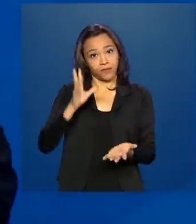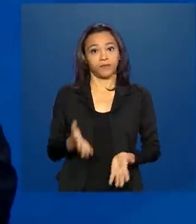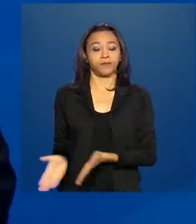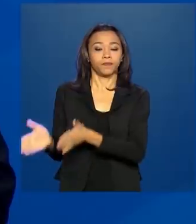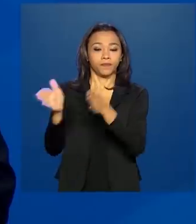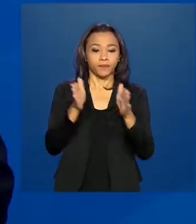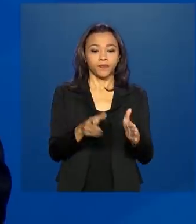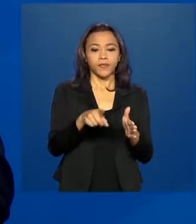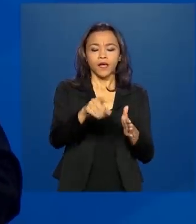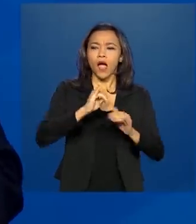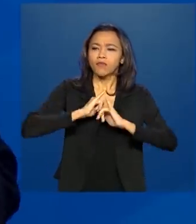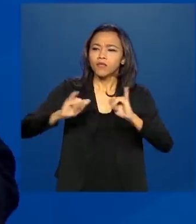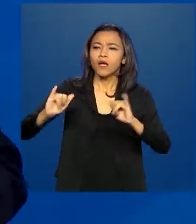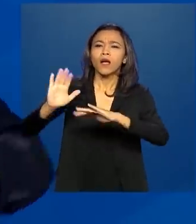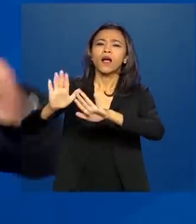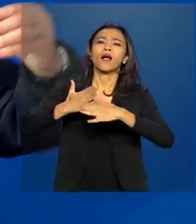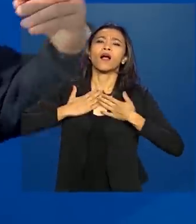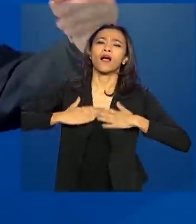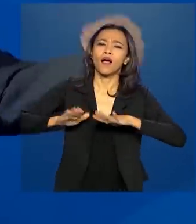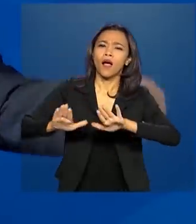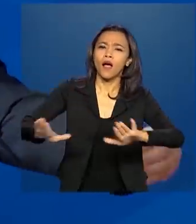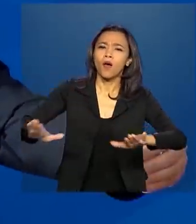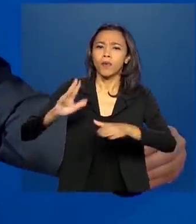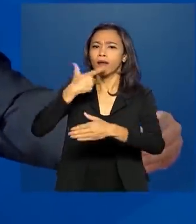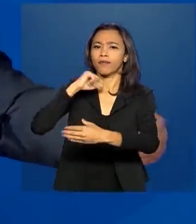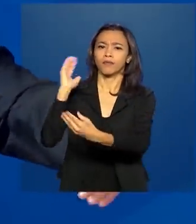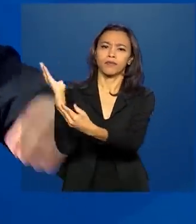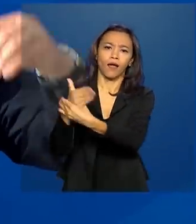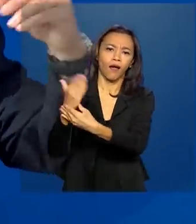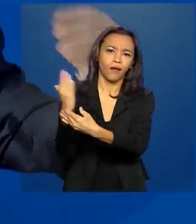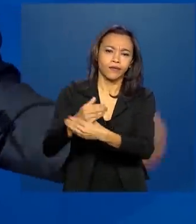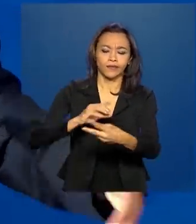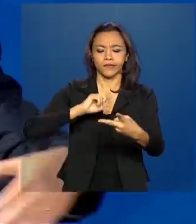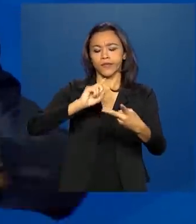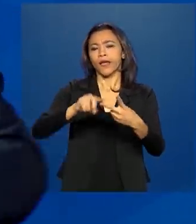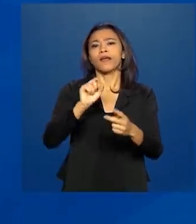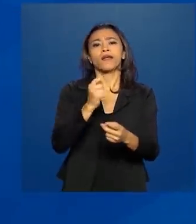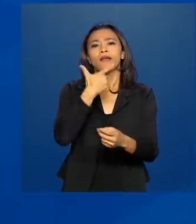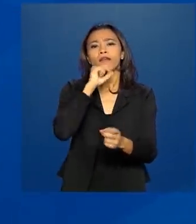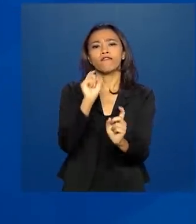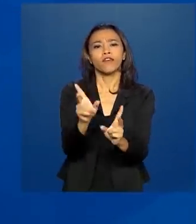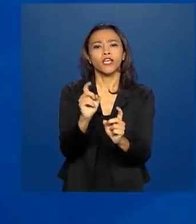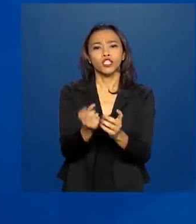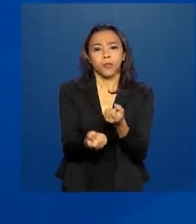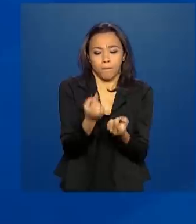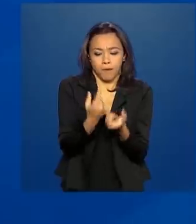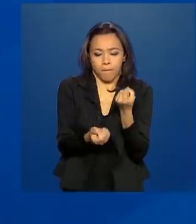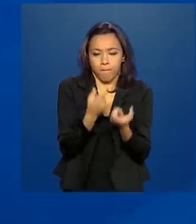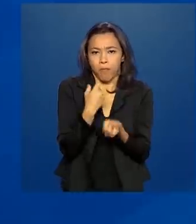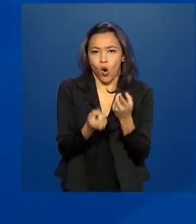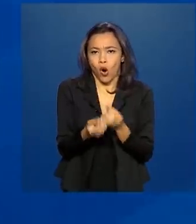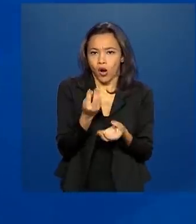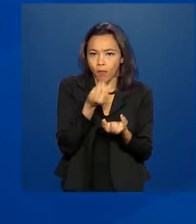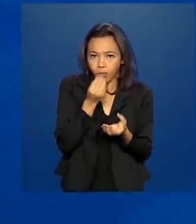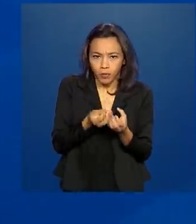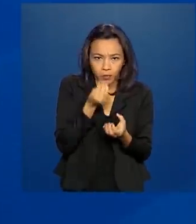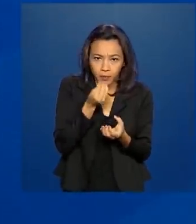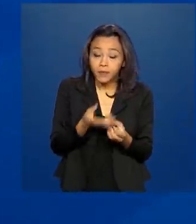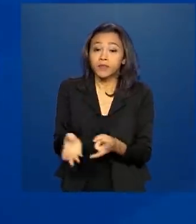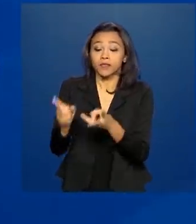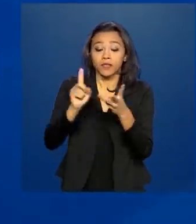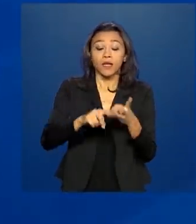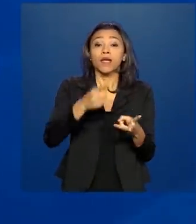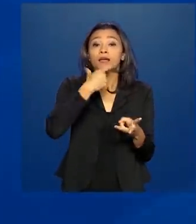ao taxista, ao vendedor de pipoca, cachorro quente, à diarista, de que